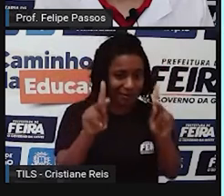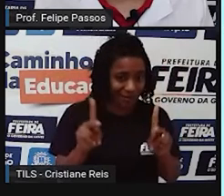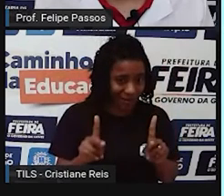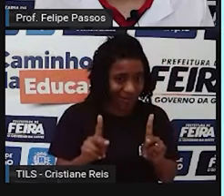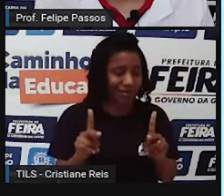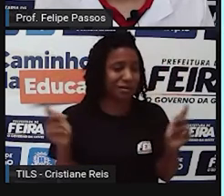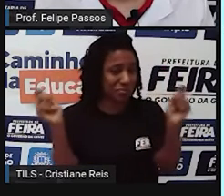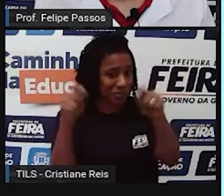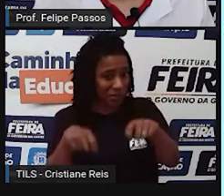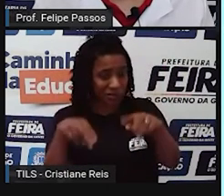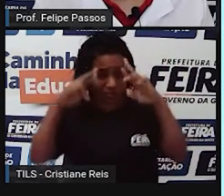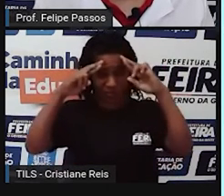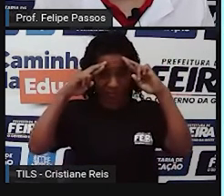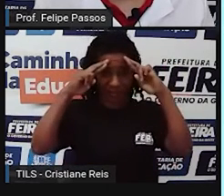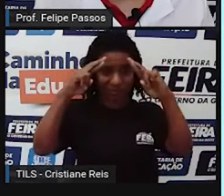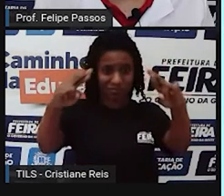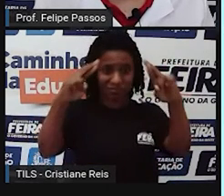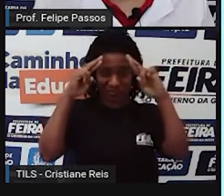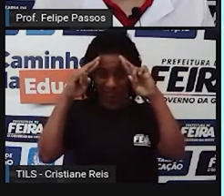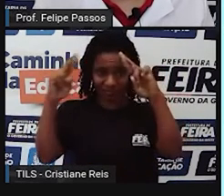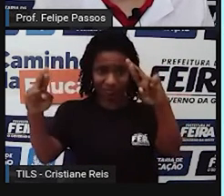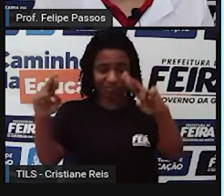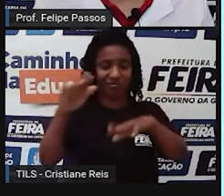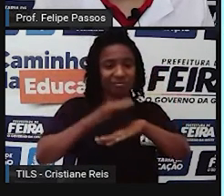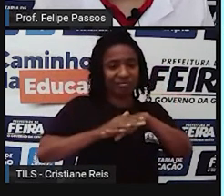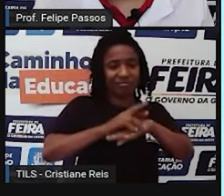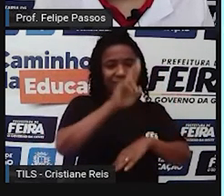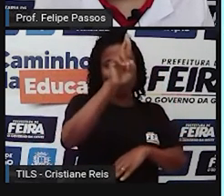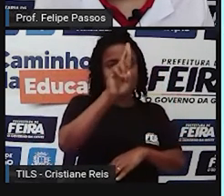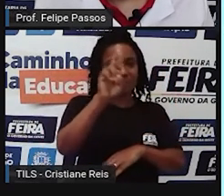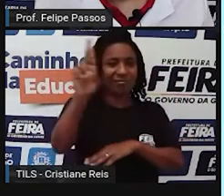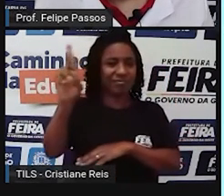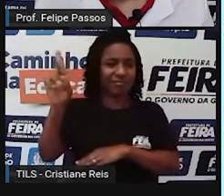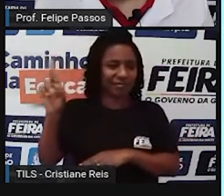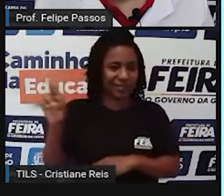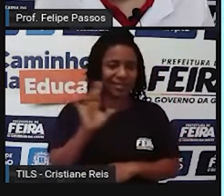respeitasse o que o outro pensa, o que o outro acredita.